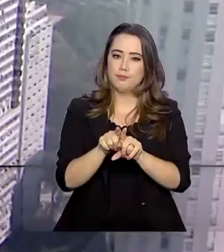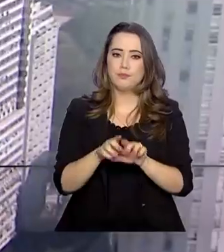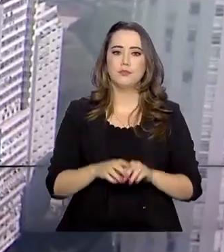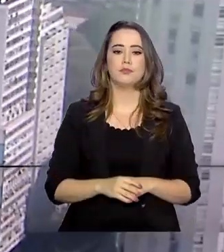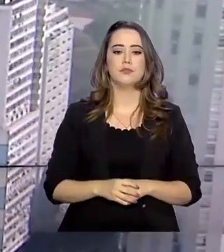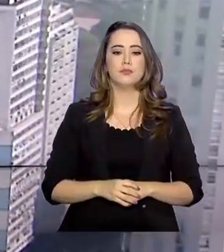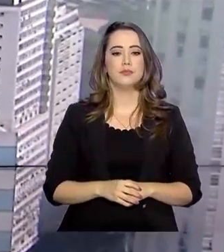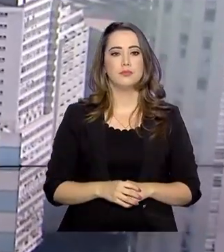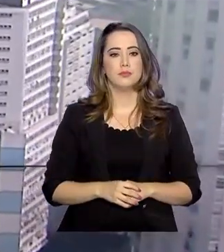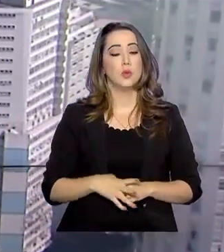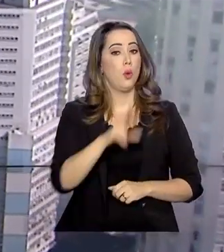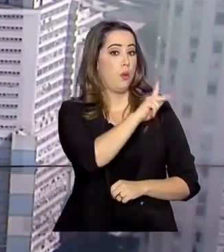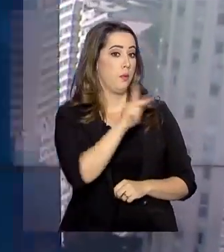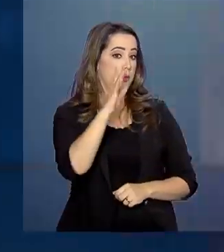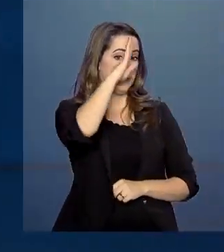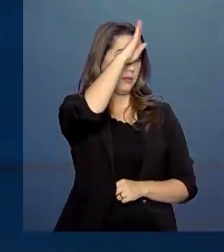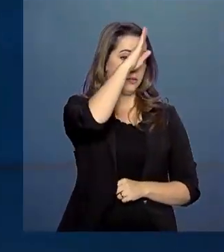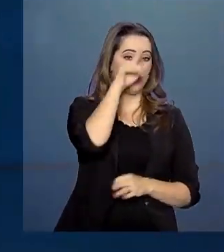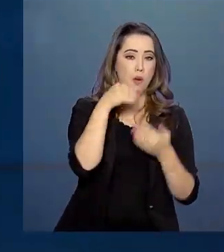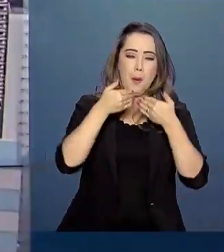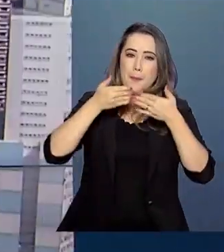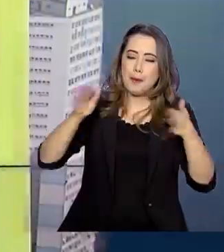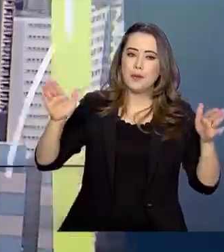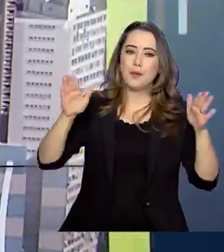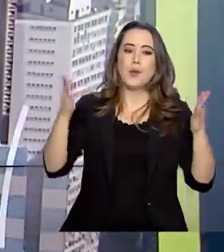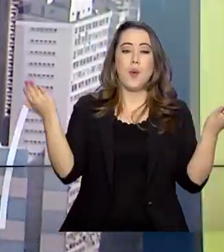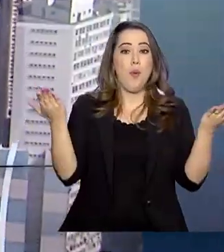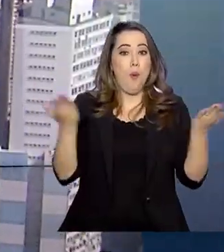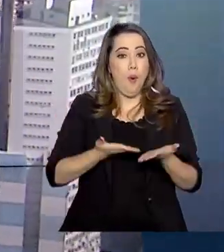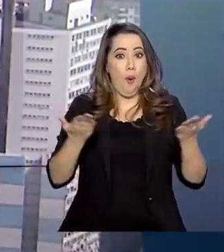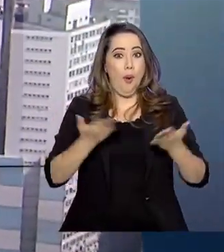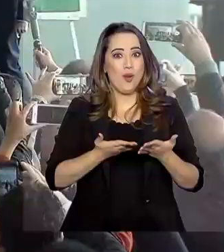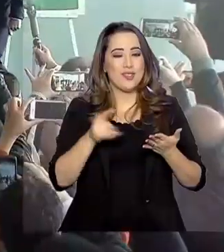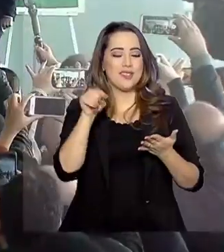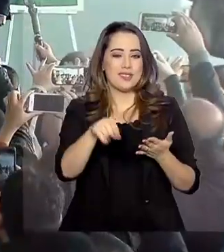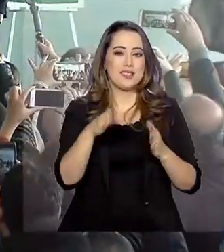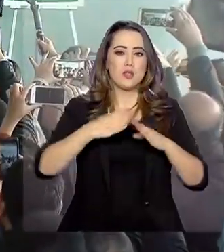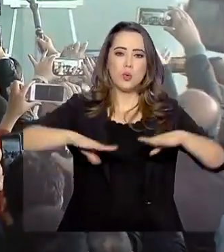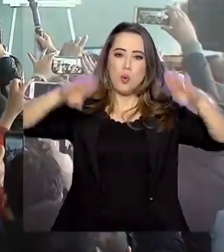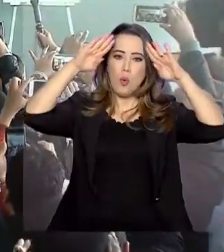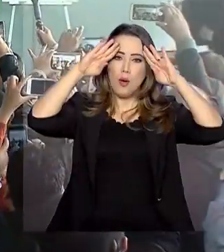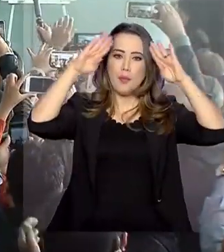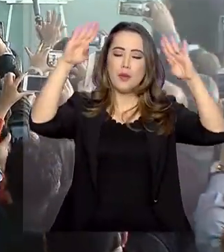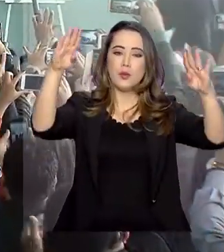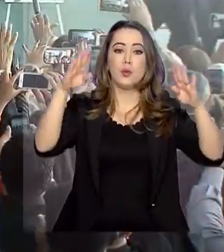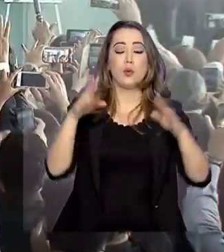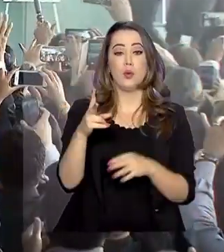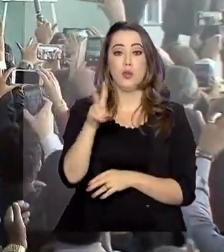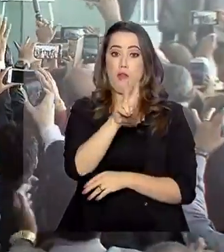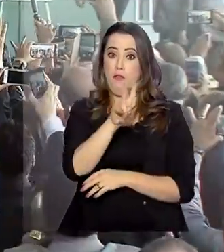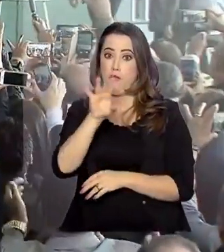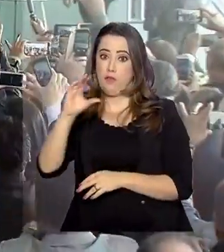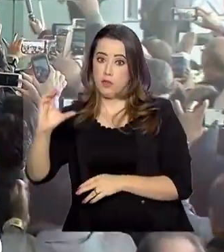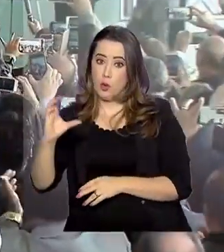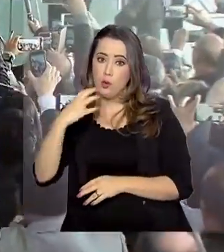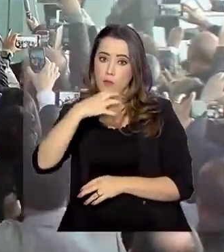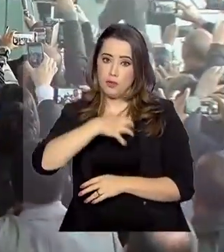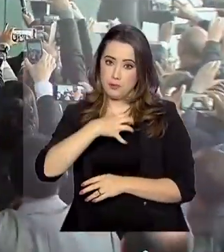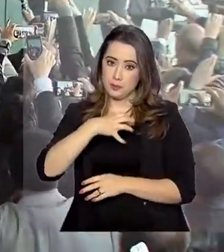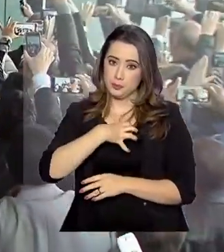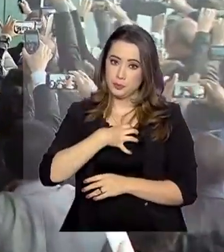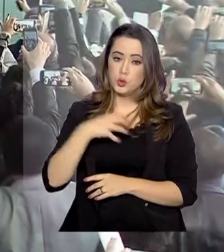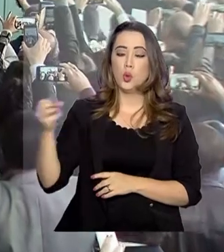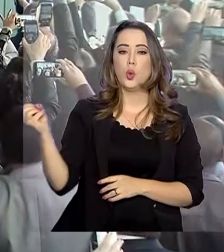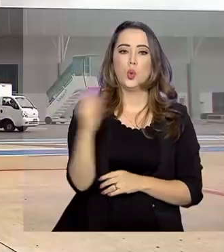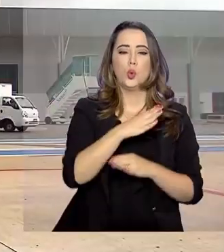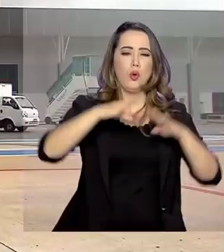O presidente Jair Bolsonaro inaugurou hoje o aeroporto Glauber Rocha, em Vitória da Conquista, na Bahia.